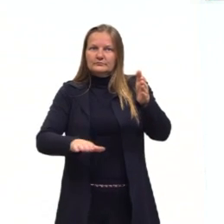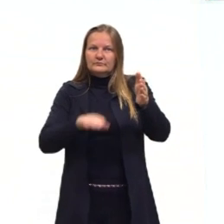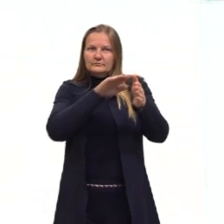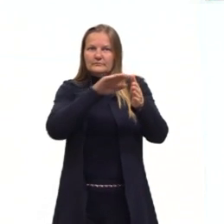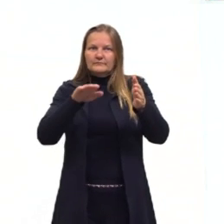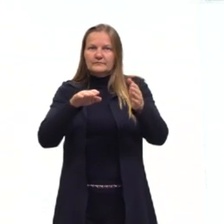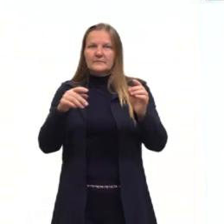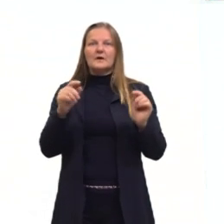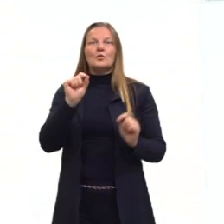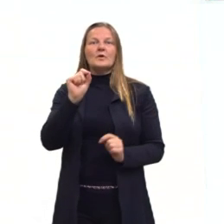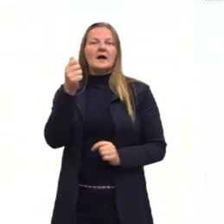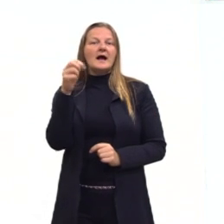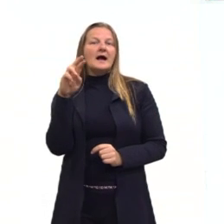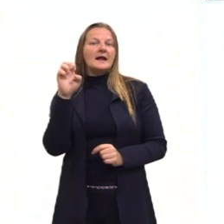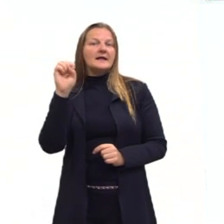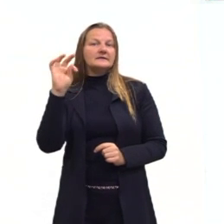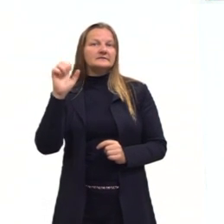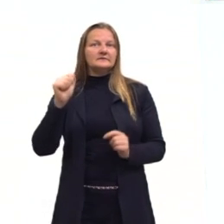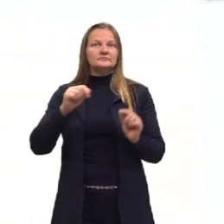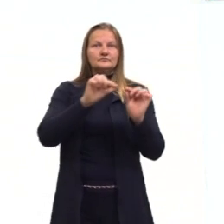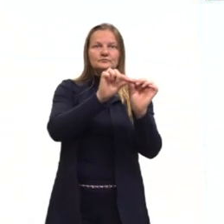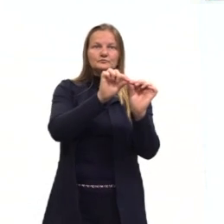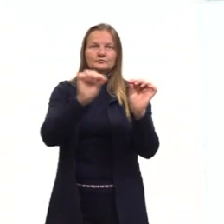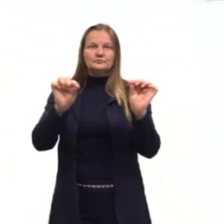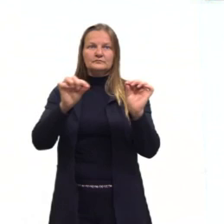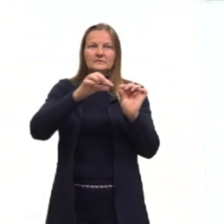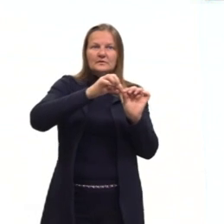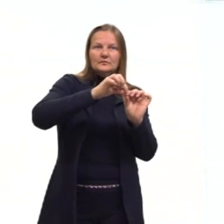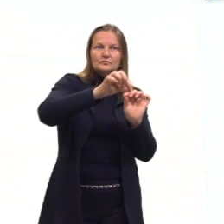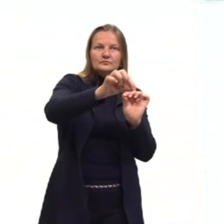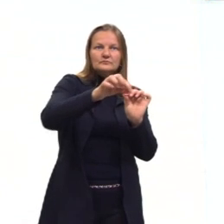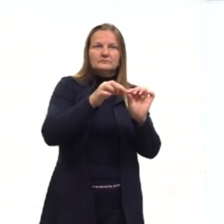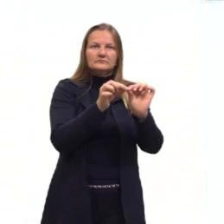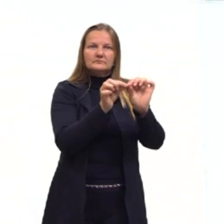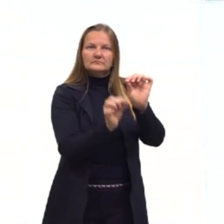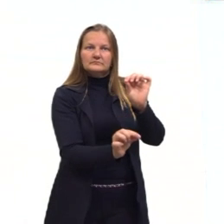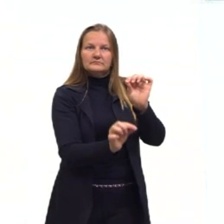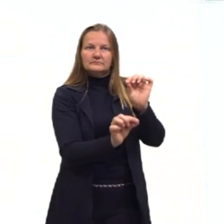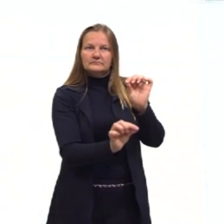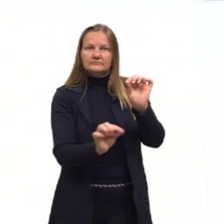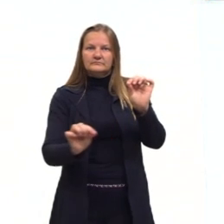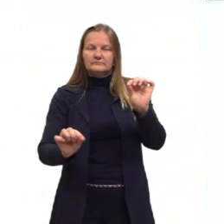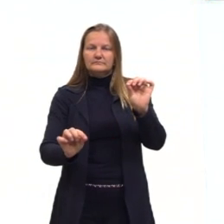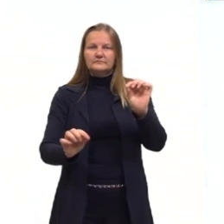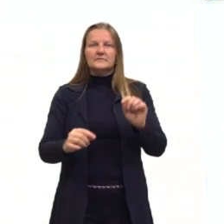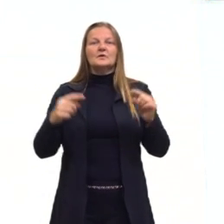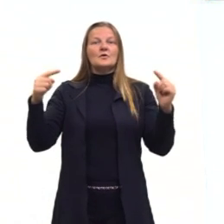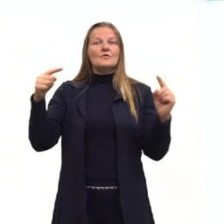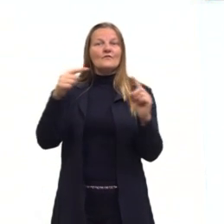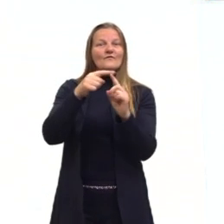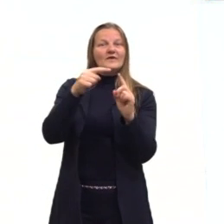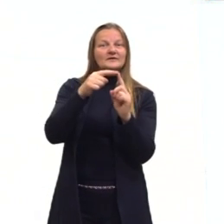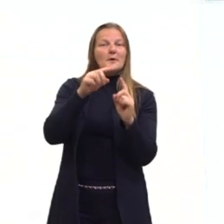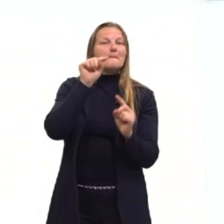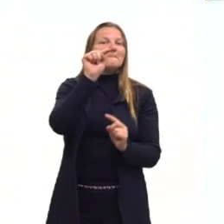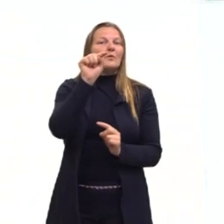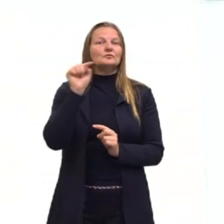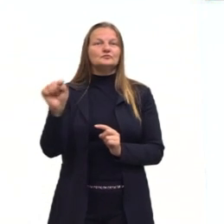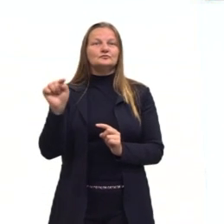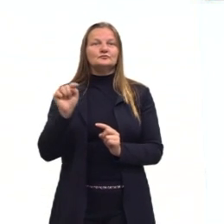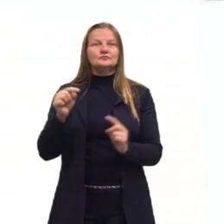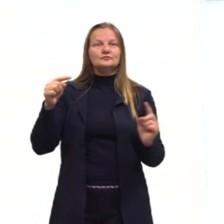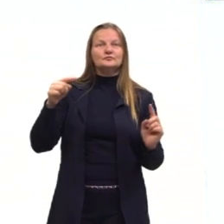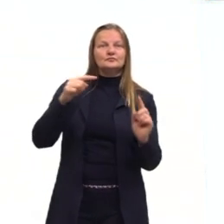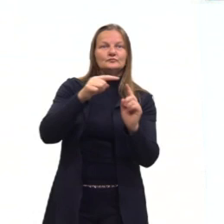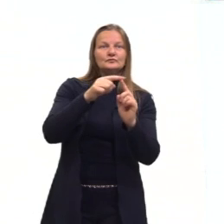Arestas são os segmentos de reta, que formam então essas faces, e os vértices todos, os pontinhos